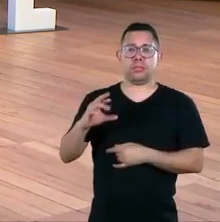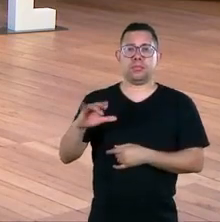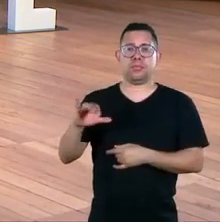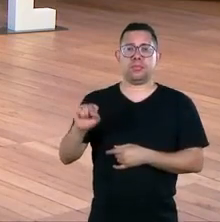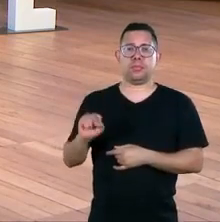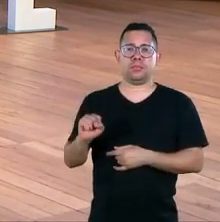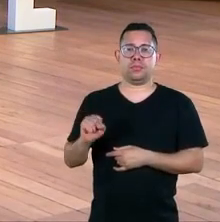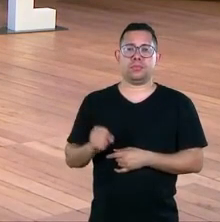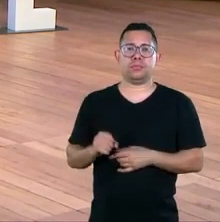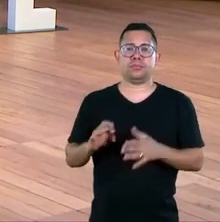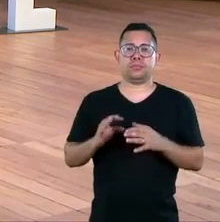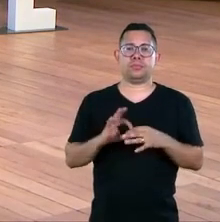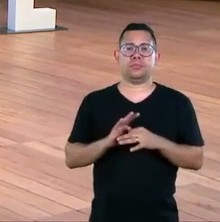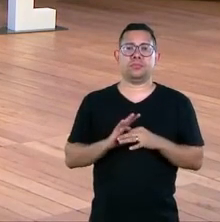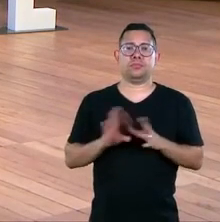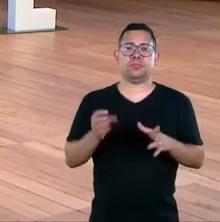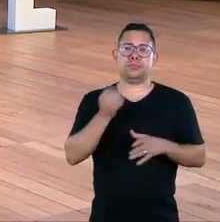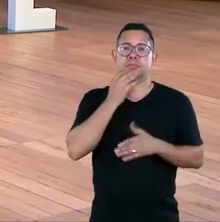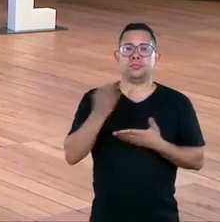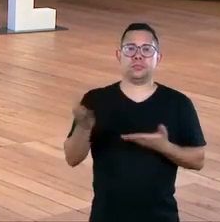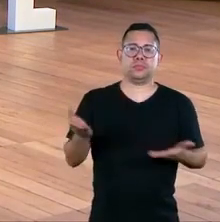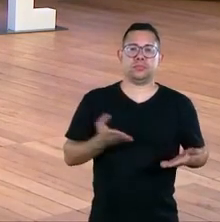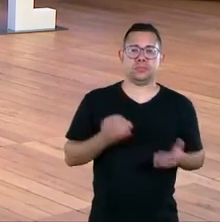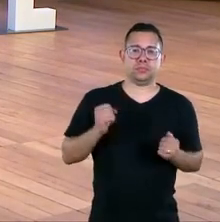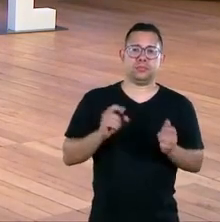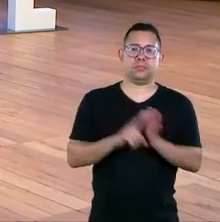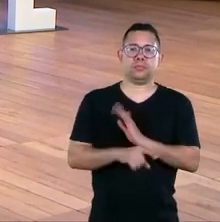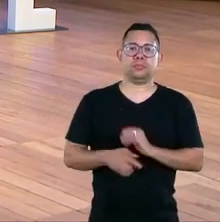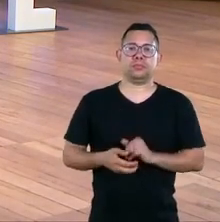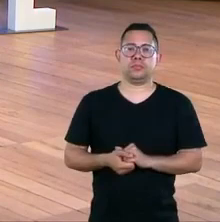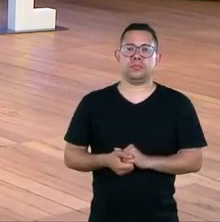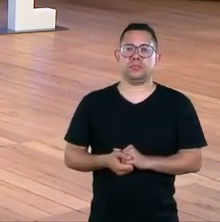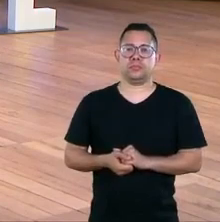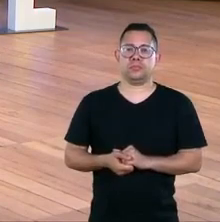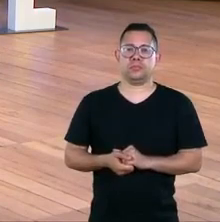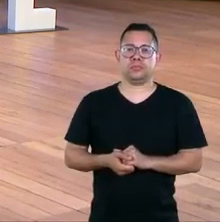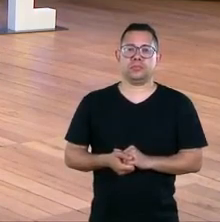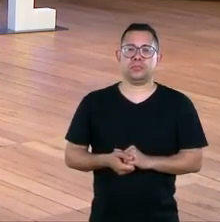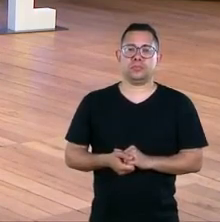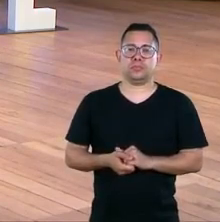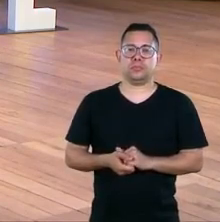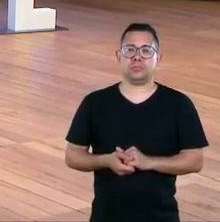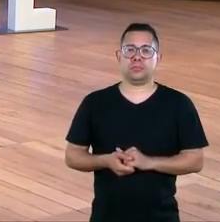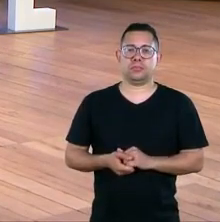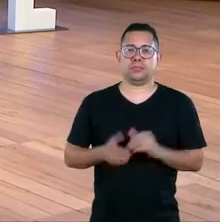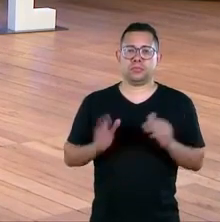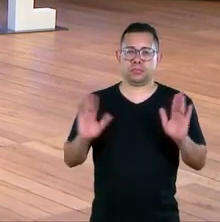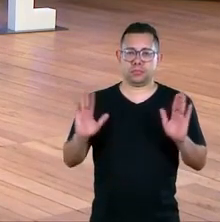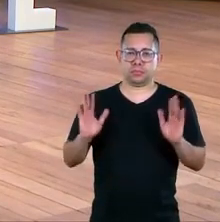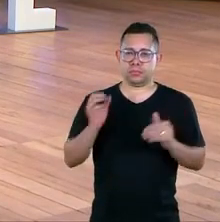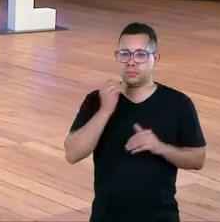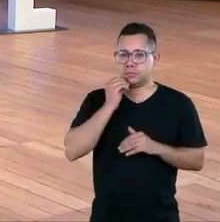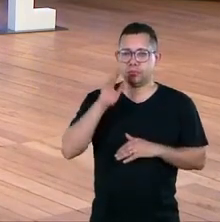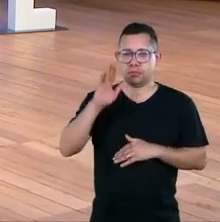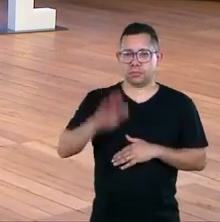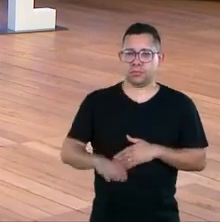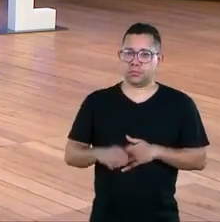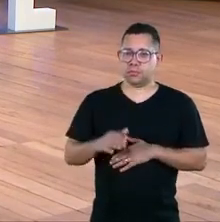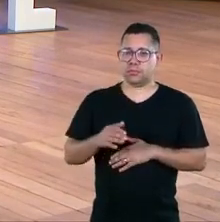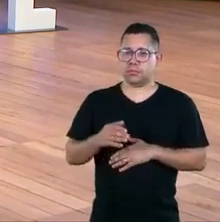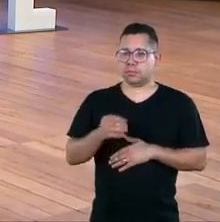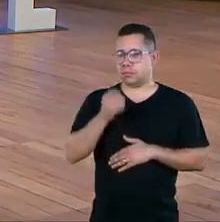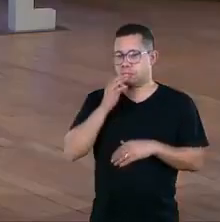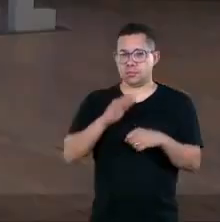Cris fica à vontade seja bem-vinda Oi boa tarde boa noite quase